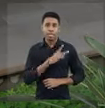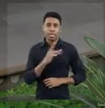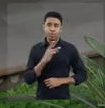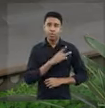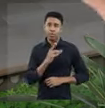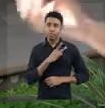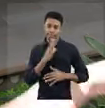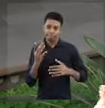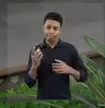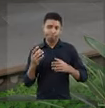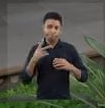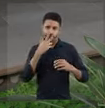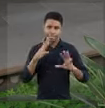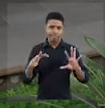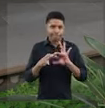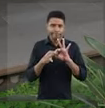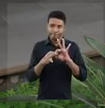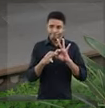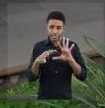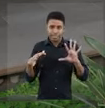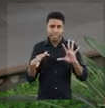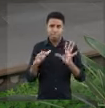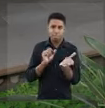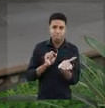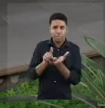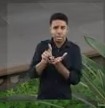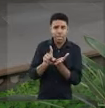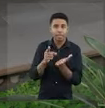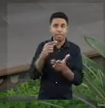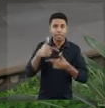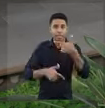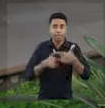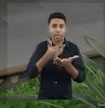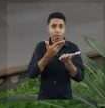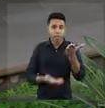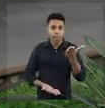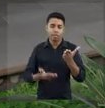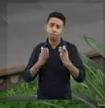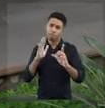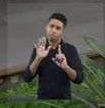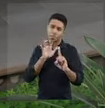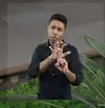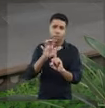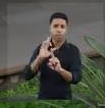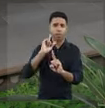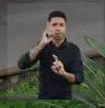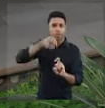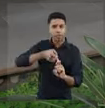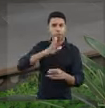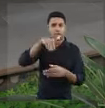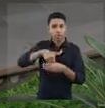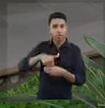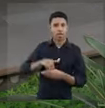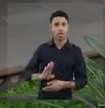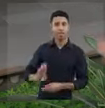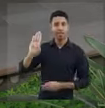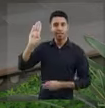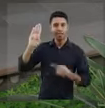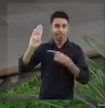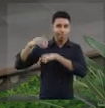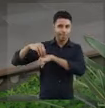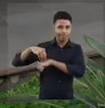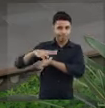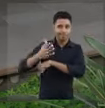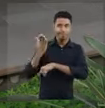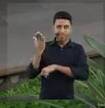os seus vínculos de emprego E acabam sendo assediados para votar